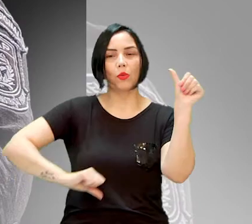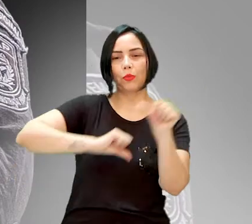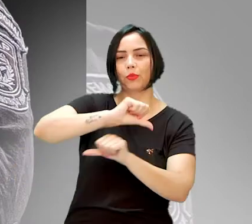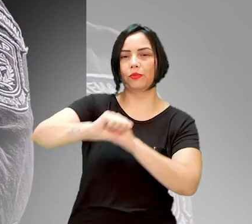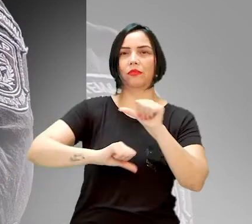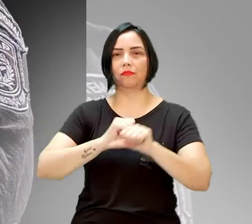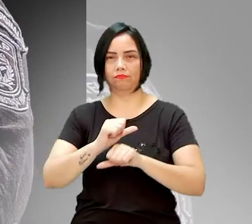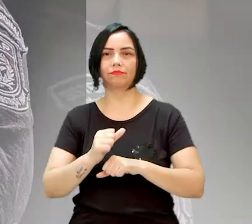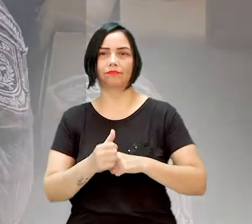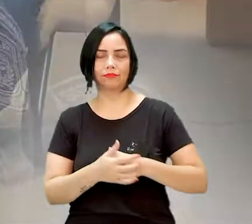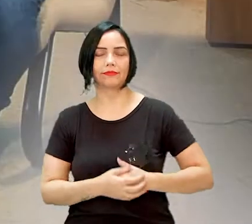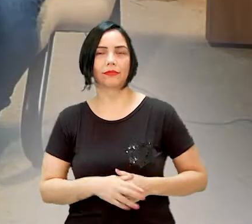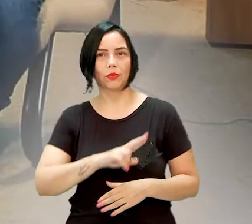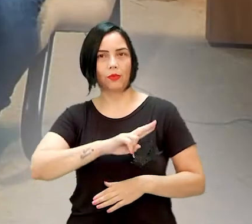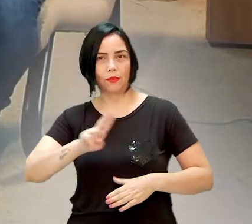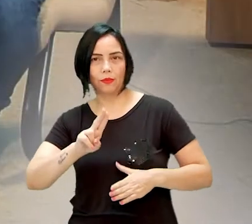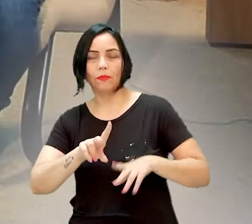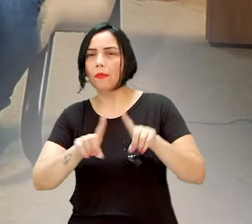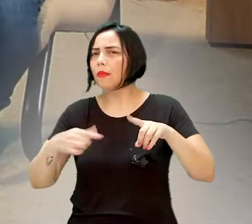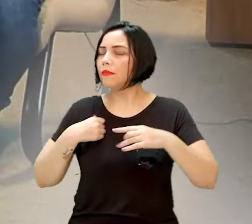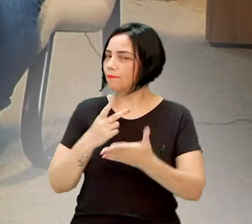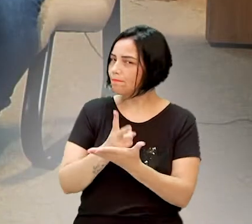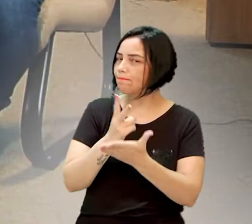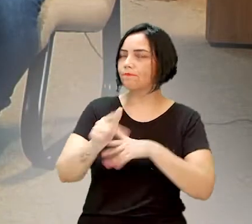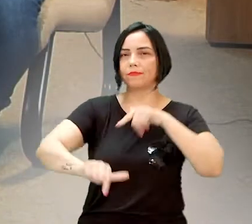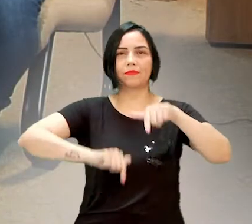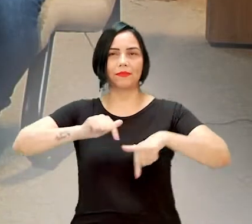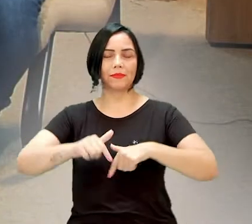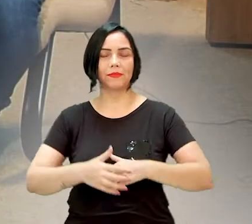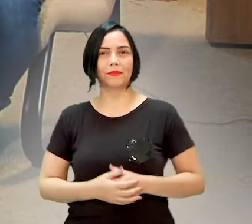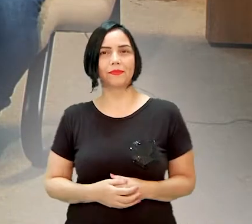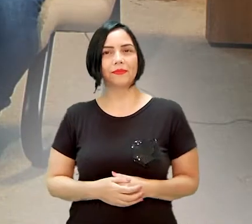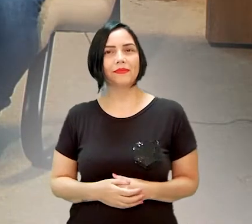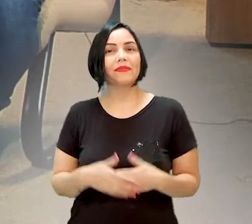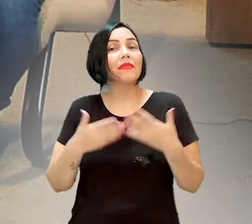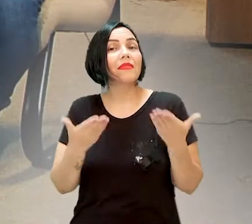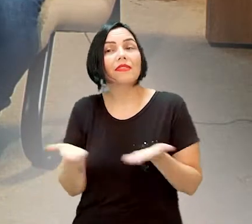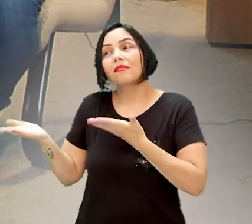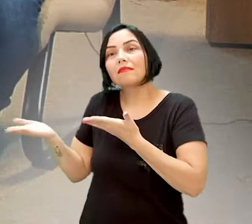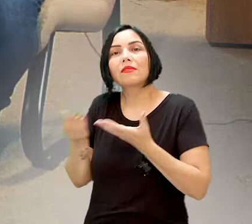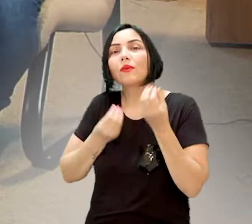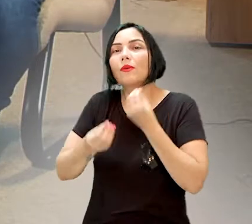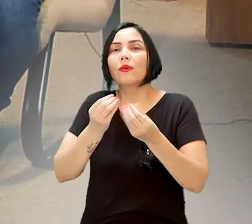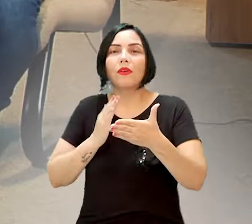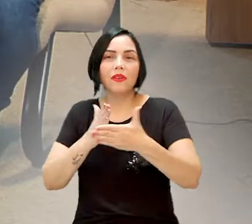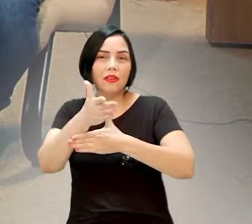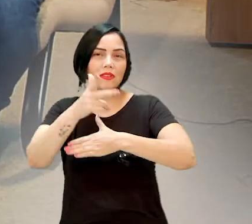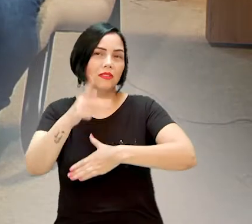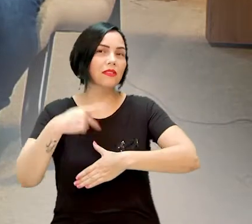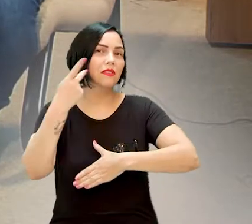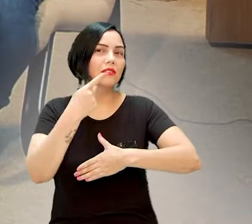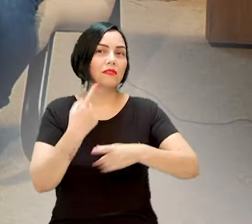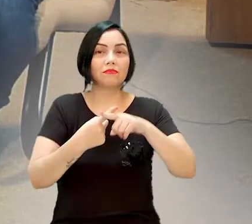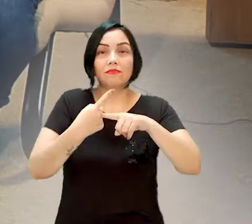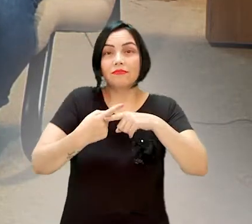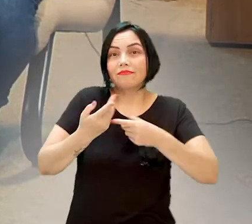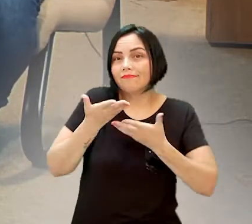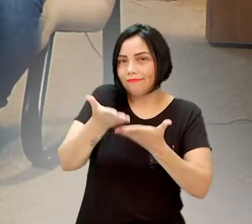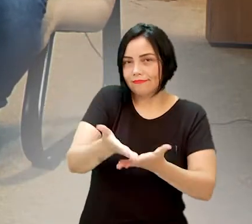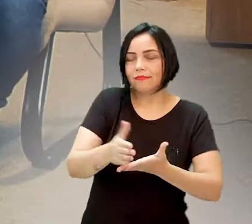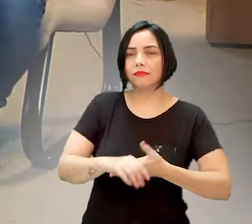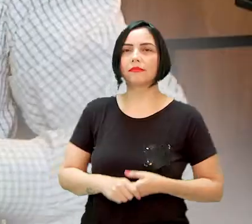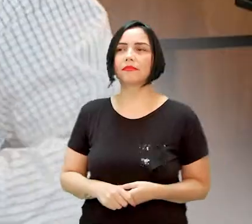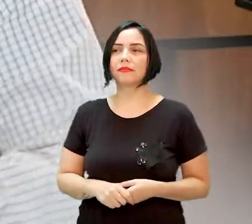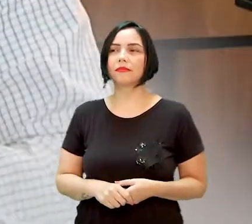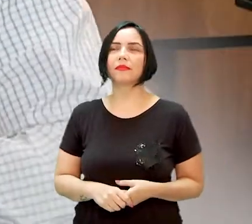policial penal. E estamos ali já há cinco anos. Agora, conta pra gente como que você entrou na política, como que foi esse processo? Por que que você entrou